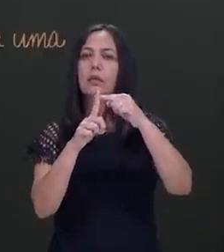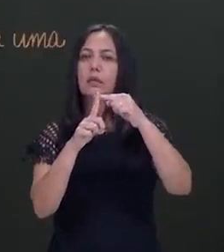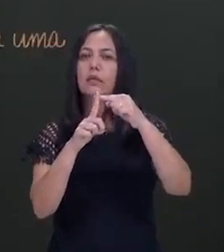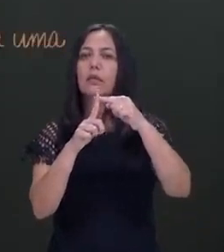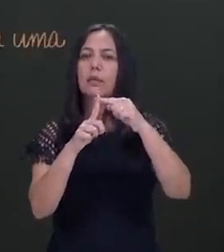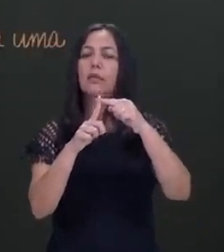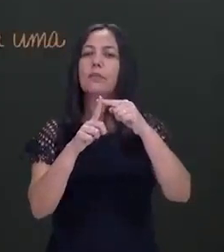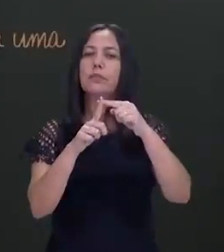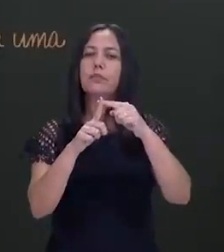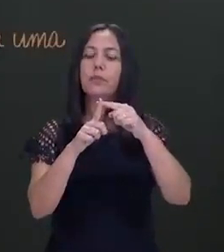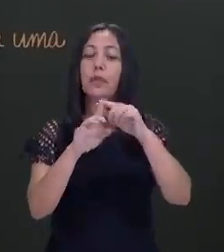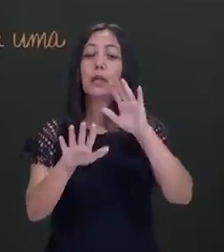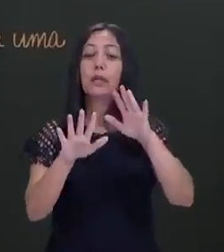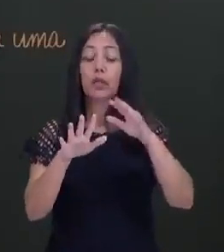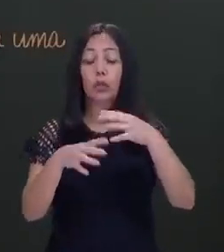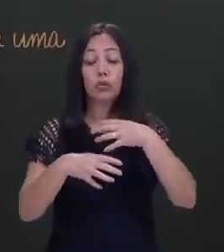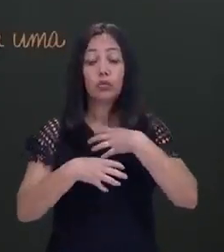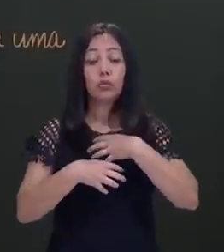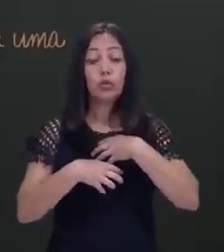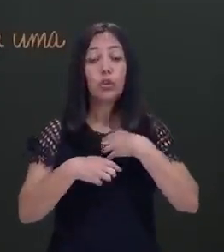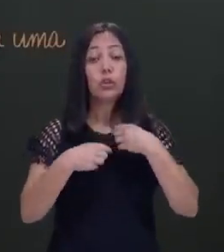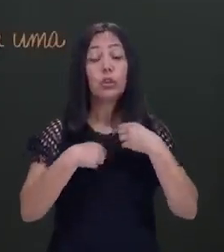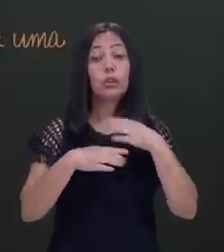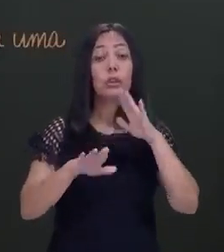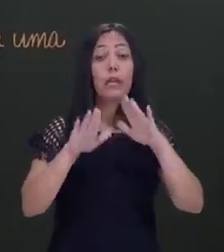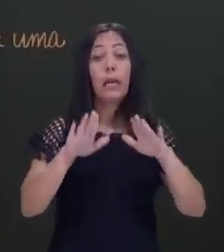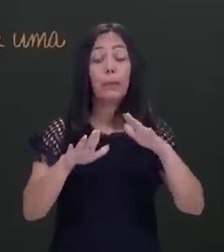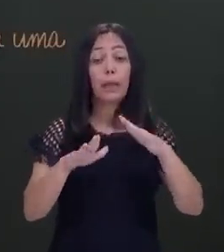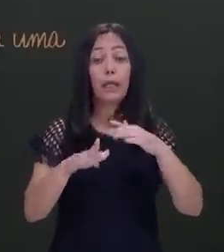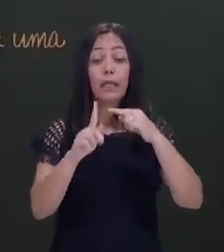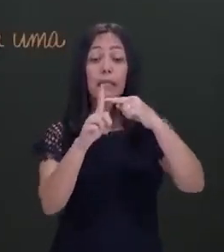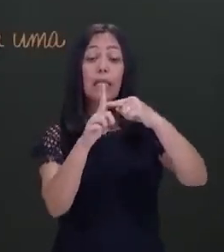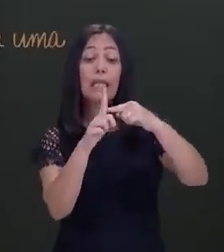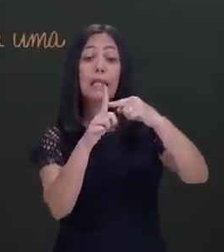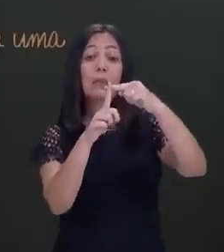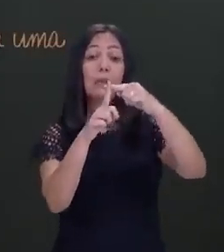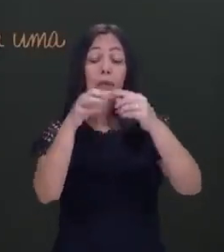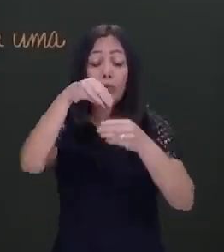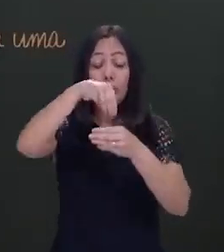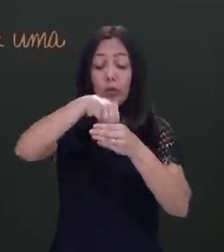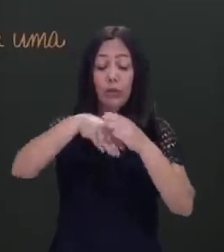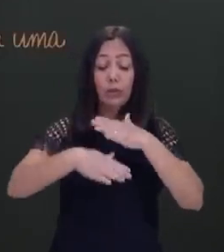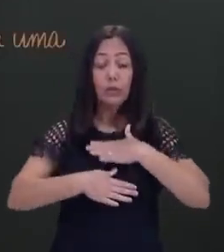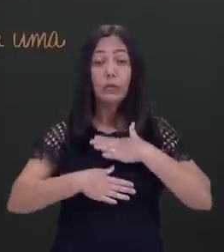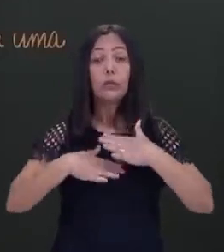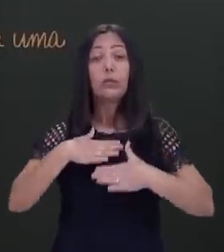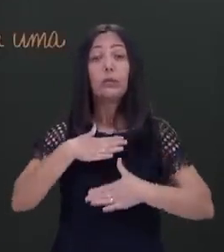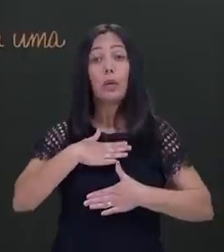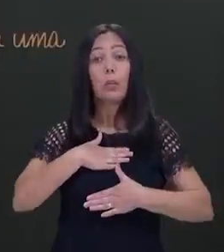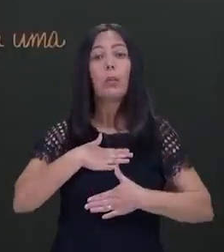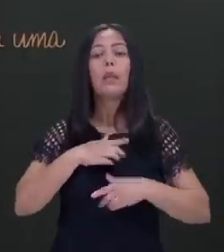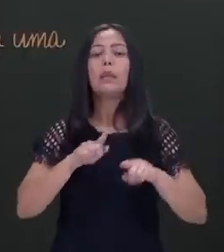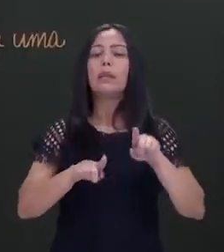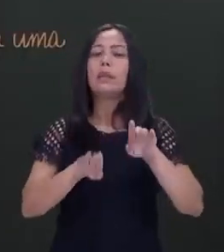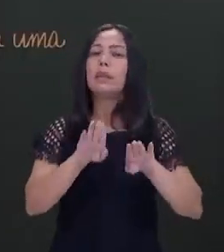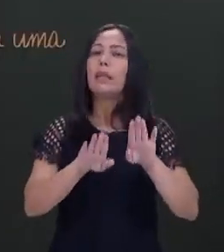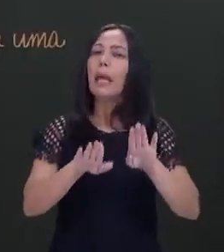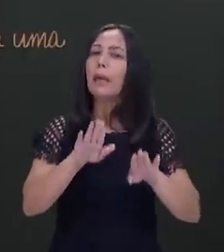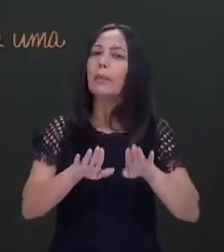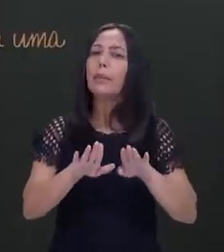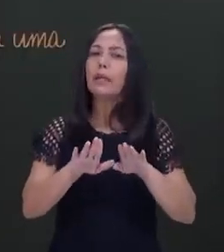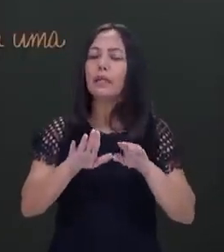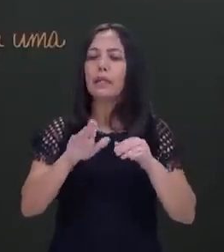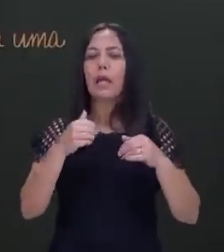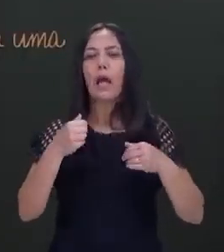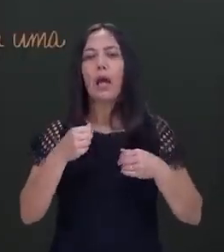forma que a gente sente é diferente, depende da nossa temperatura, depende da quantidade de lipídio, de gordura do